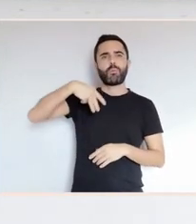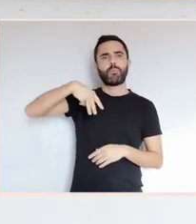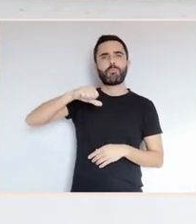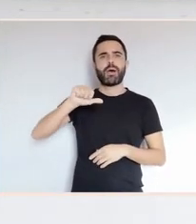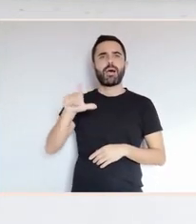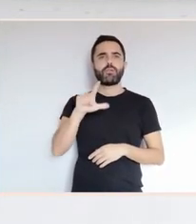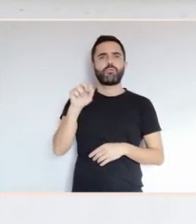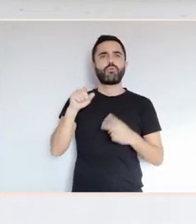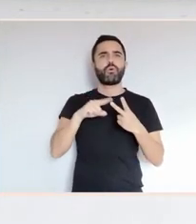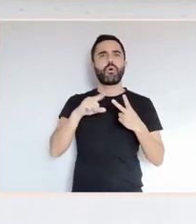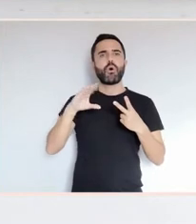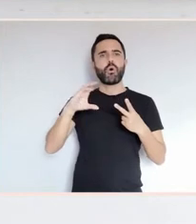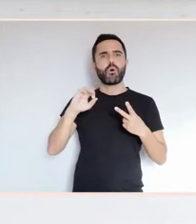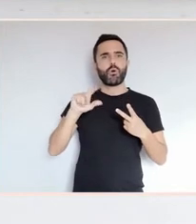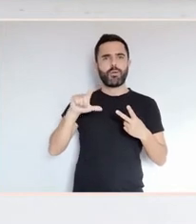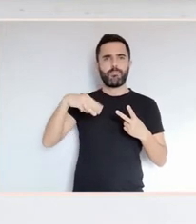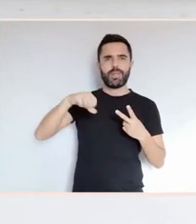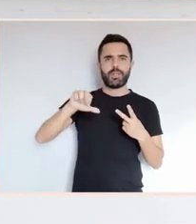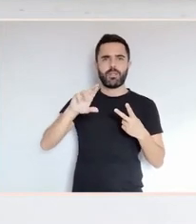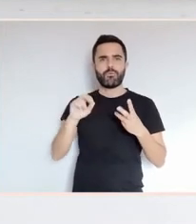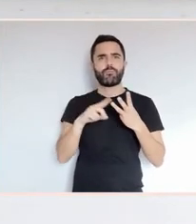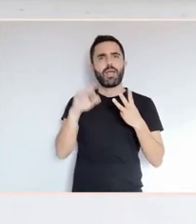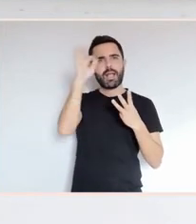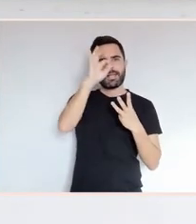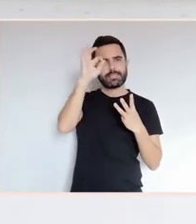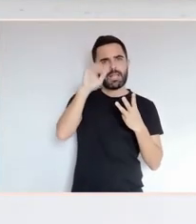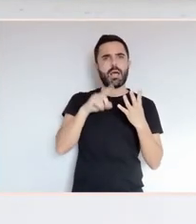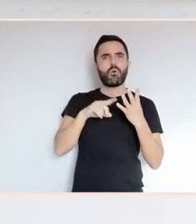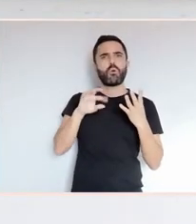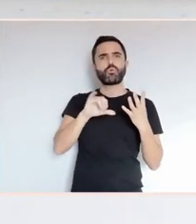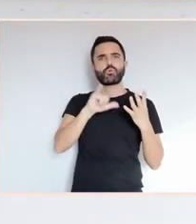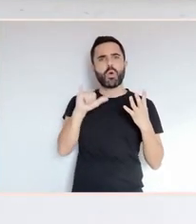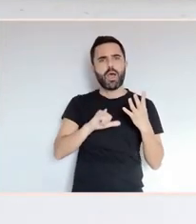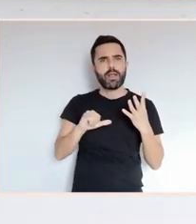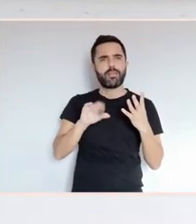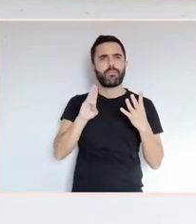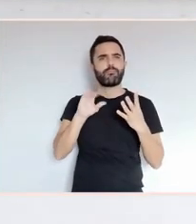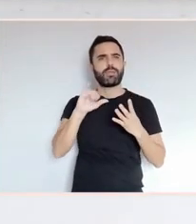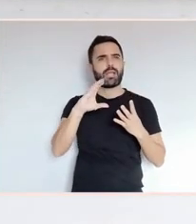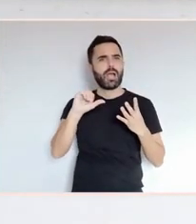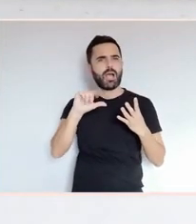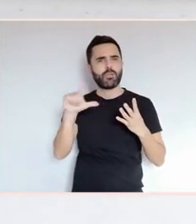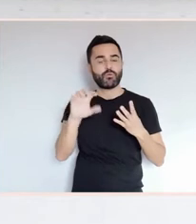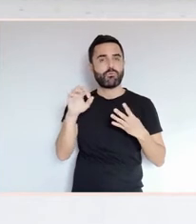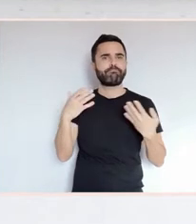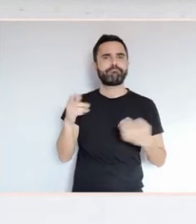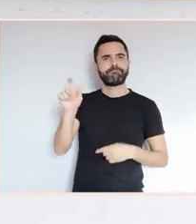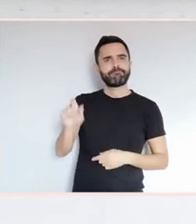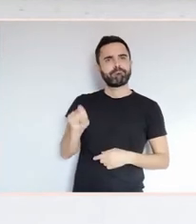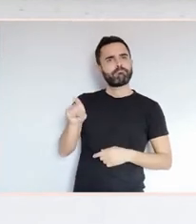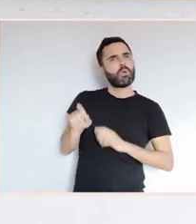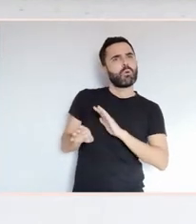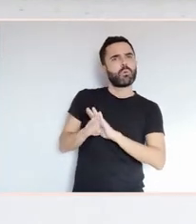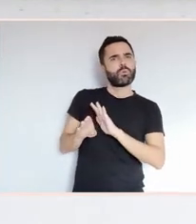Castelao, Suárez Picayo, etc. Continuou desenvolvendo unha ampla actividade cultural e